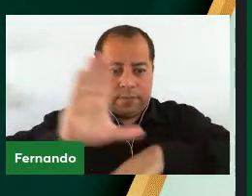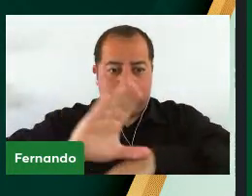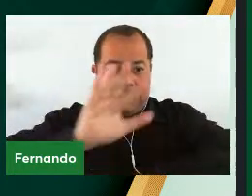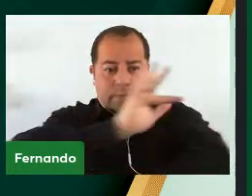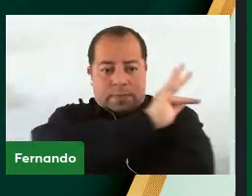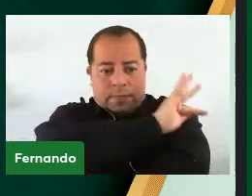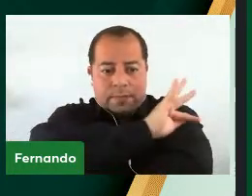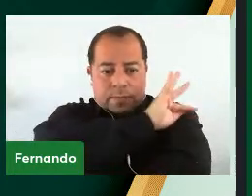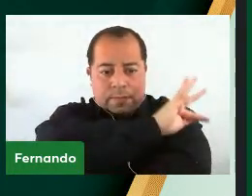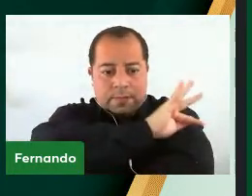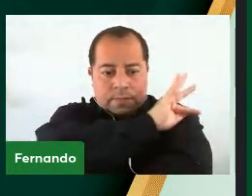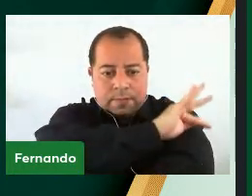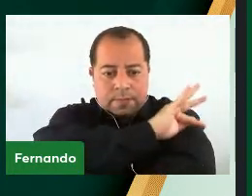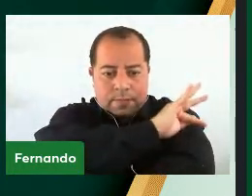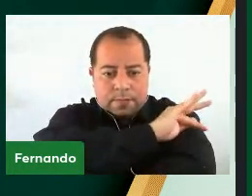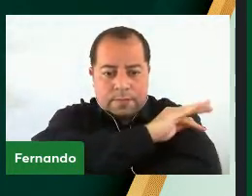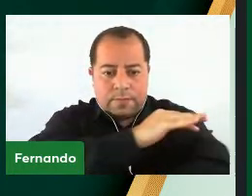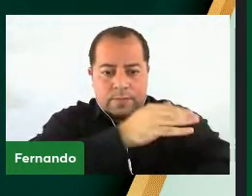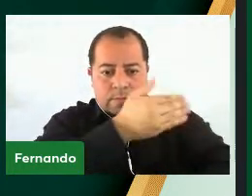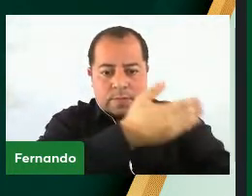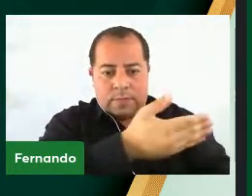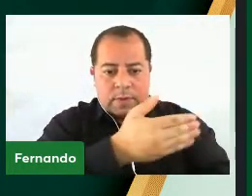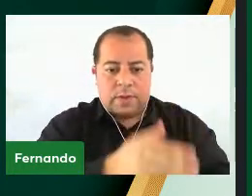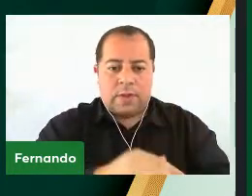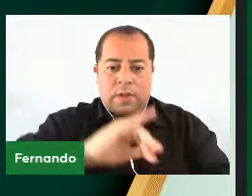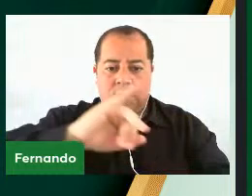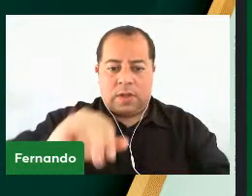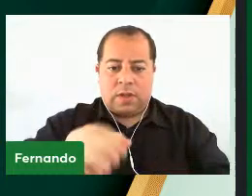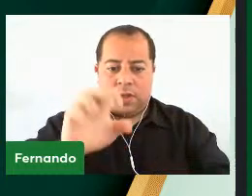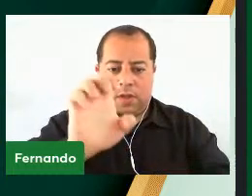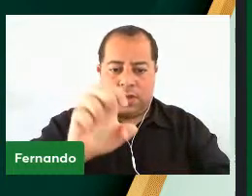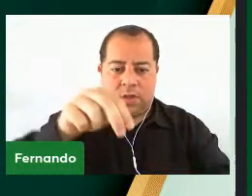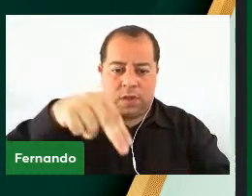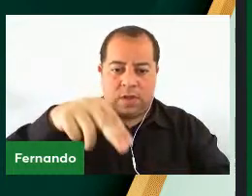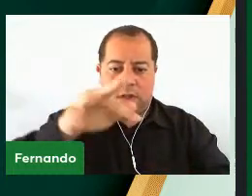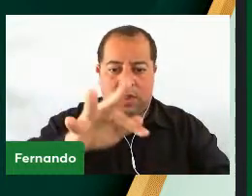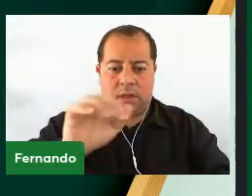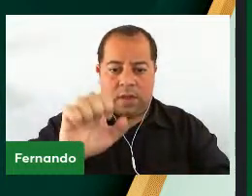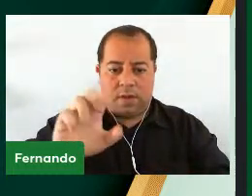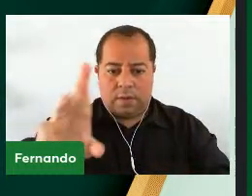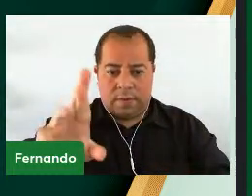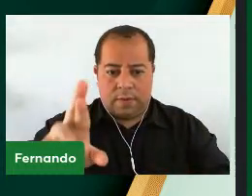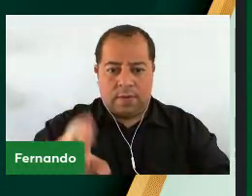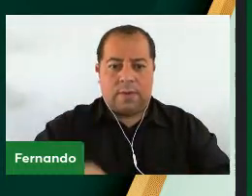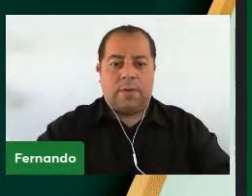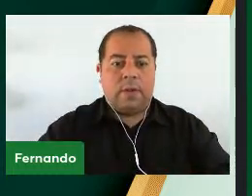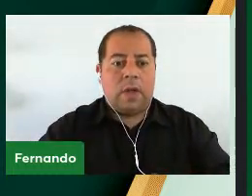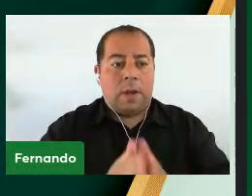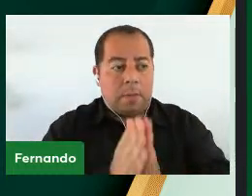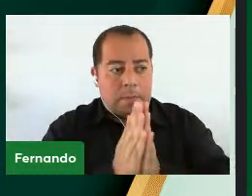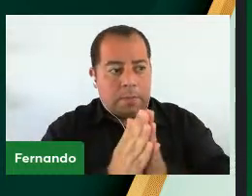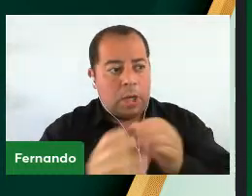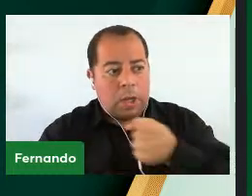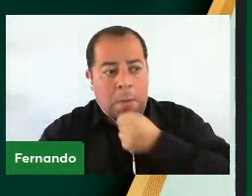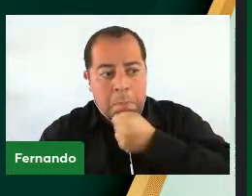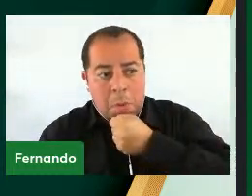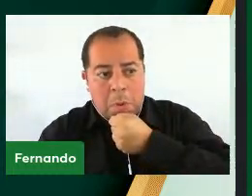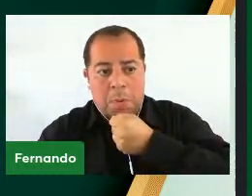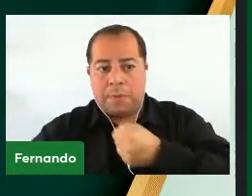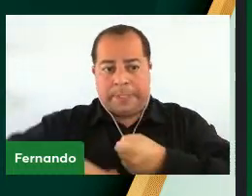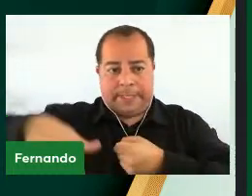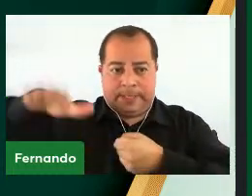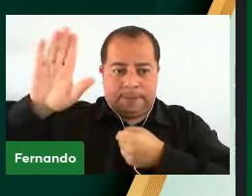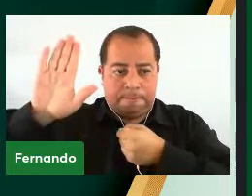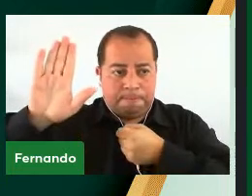da Unipão Solicitamos que abra seu microfone Ergue a sua mão